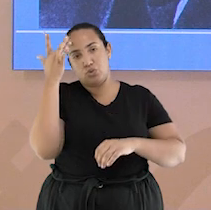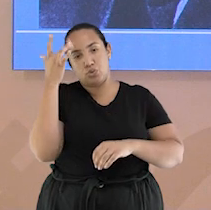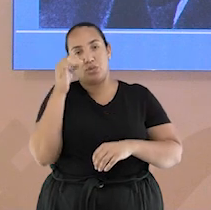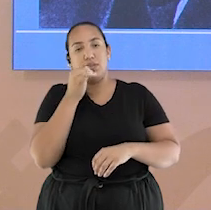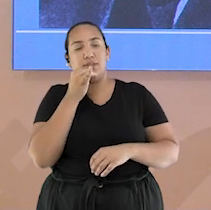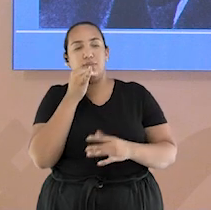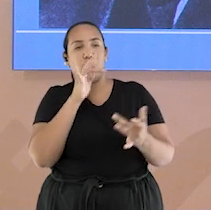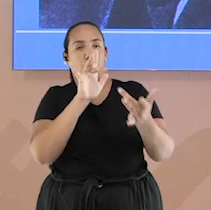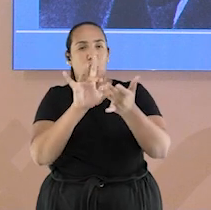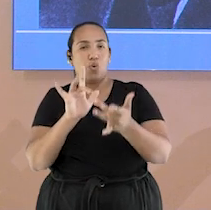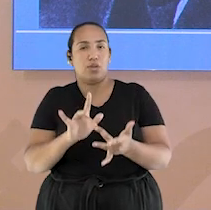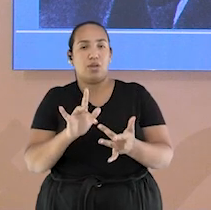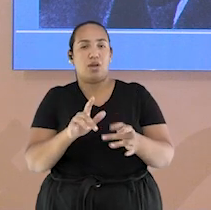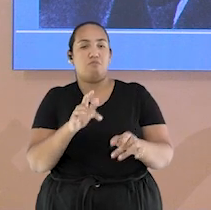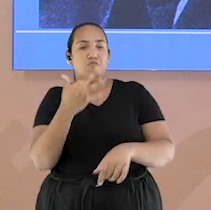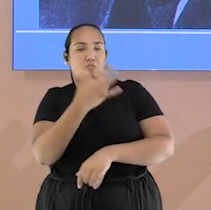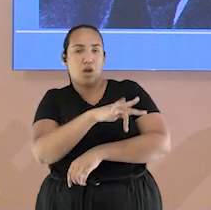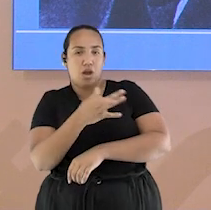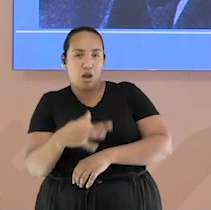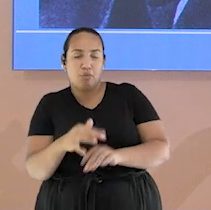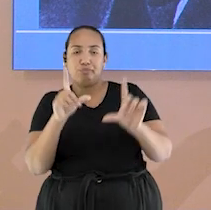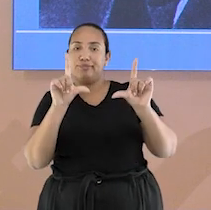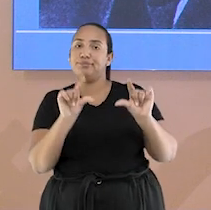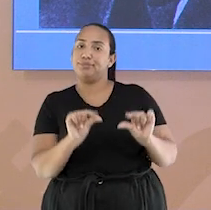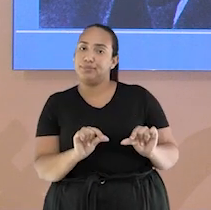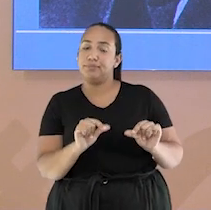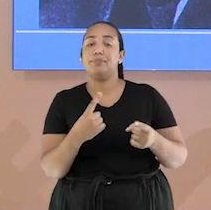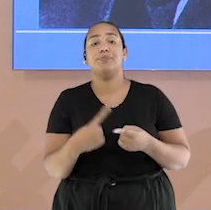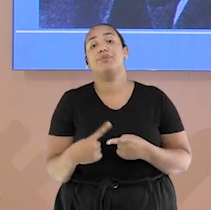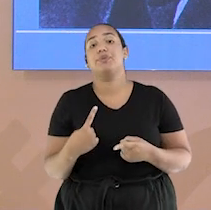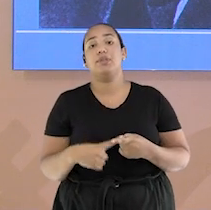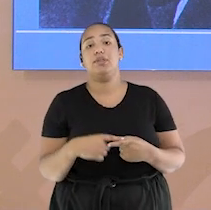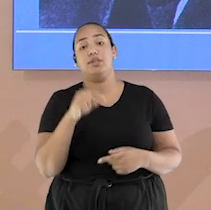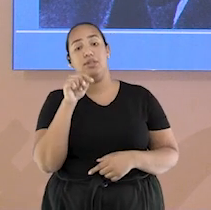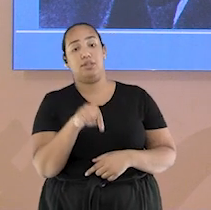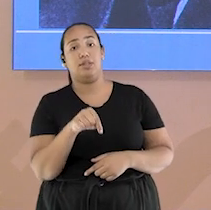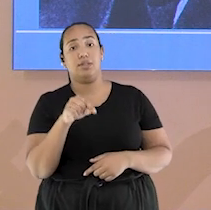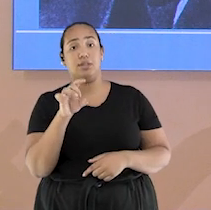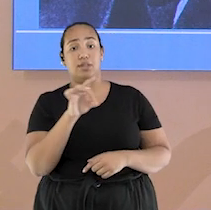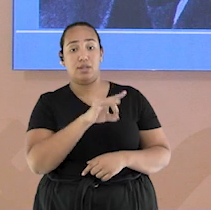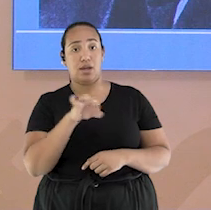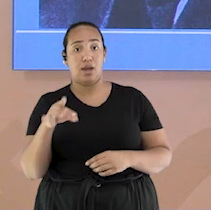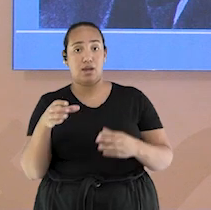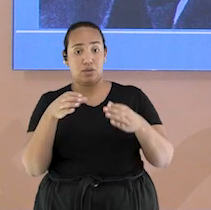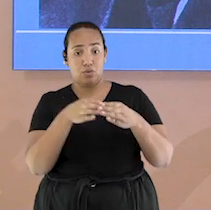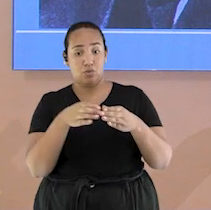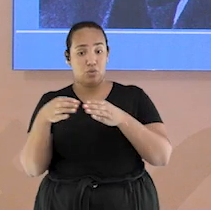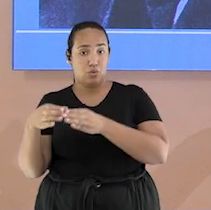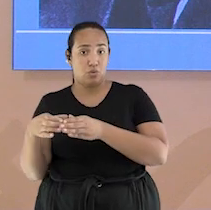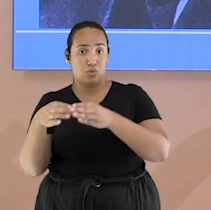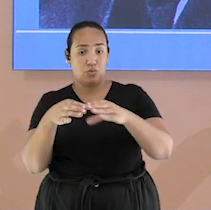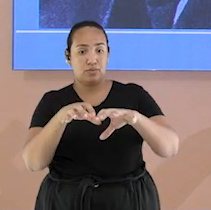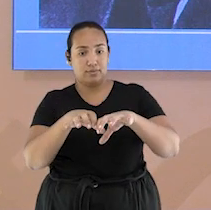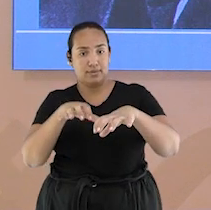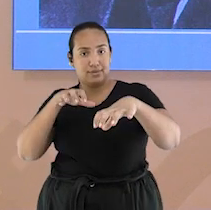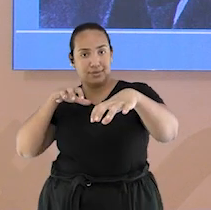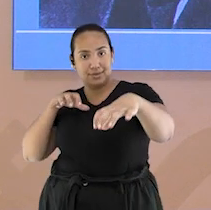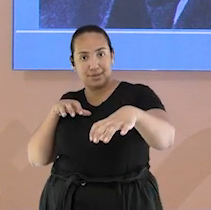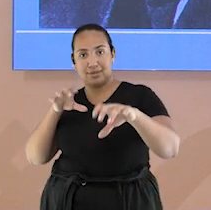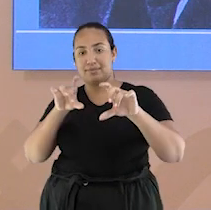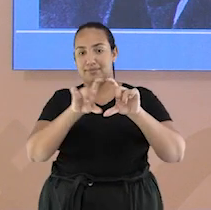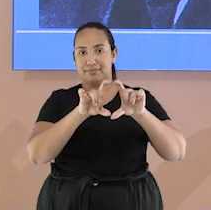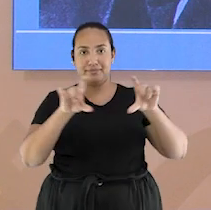físico fossem baixas, isso graças ao fato de que cada uma das equipes ficavam separadas por uma rede.